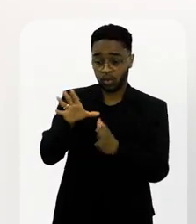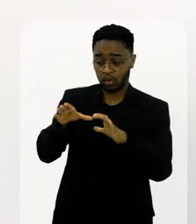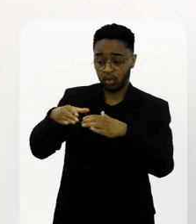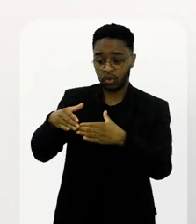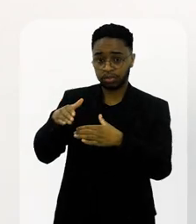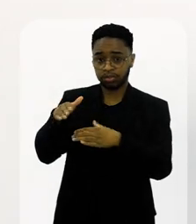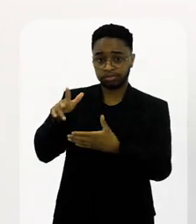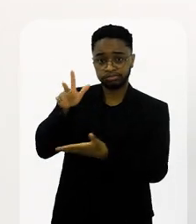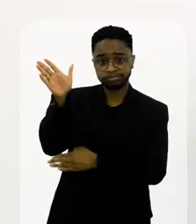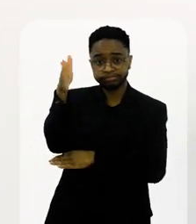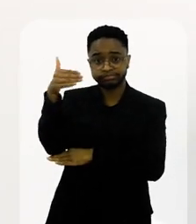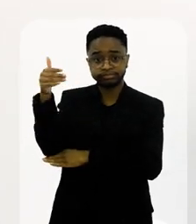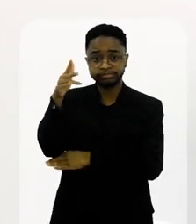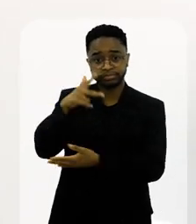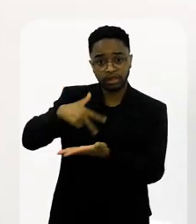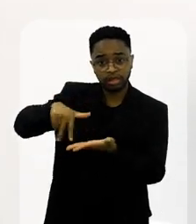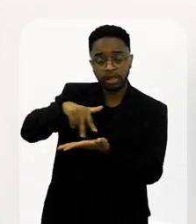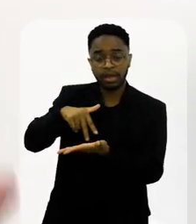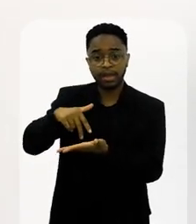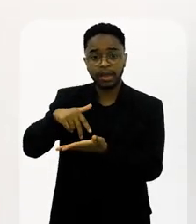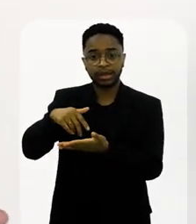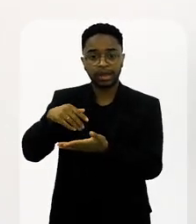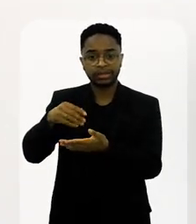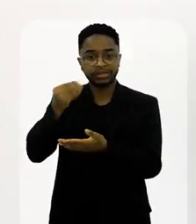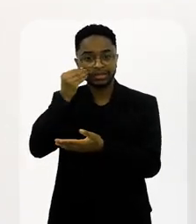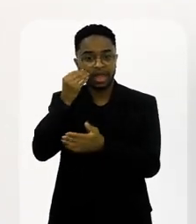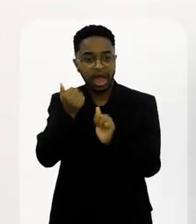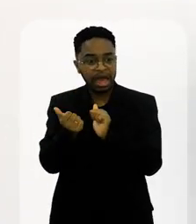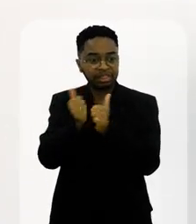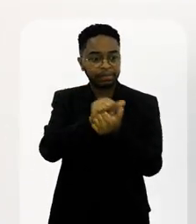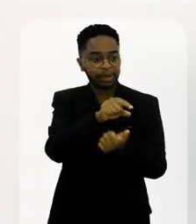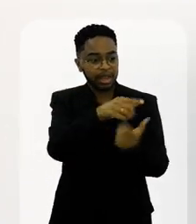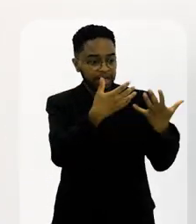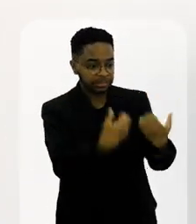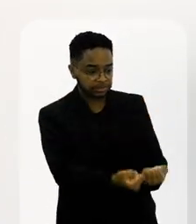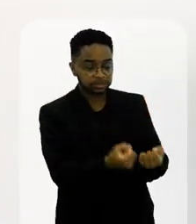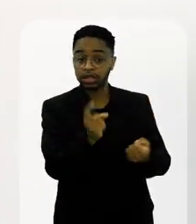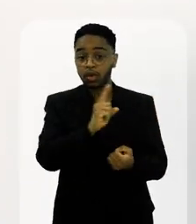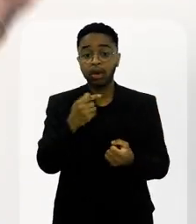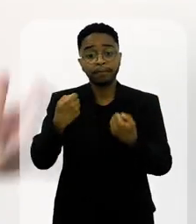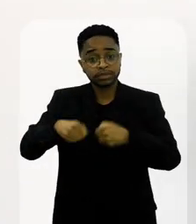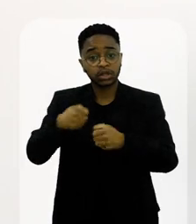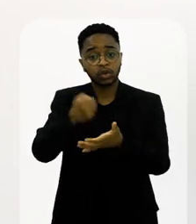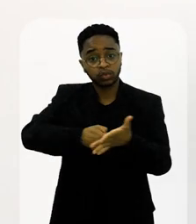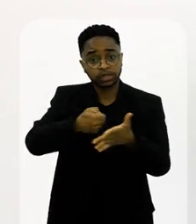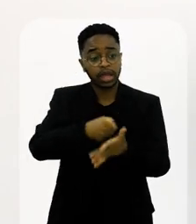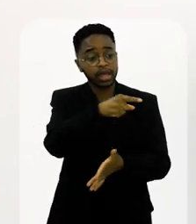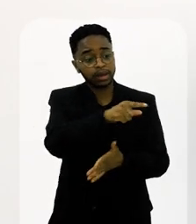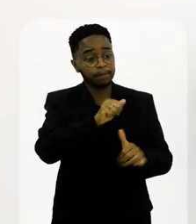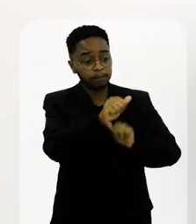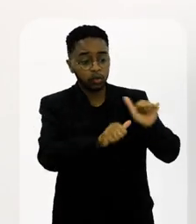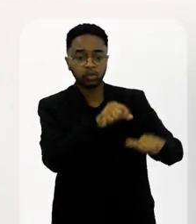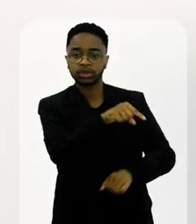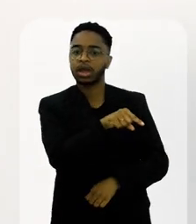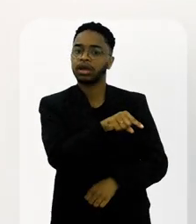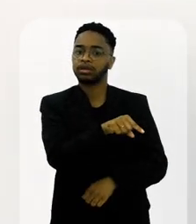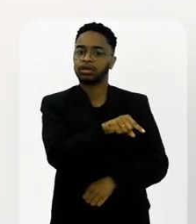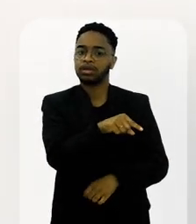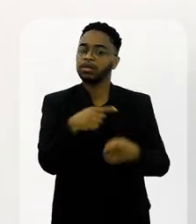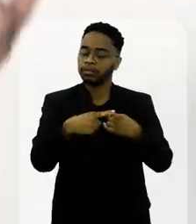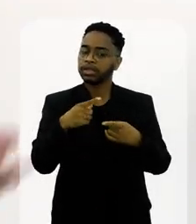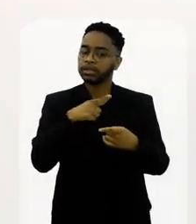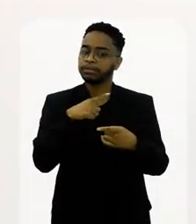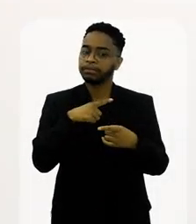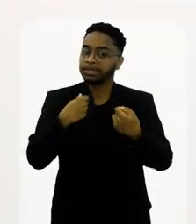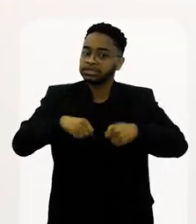balé para agradar o júri, eles têm que lutar para que o júri mude, para que o júri tenha uma outra composição. Você pode ter outras